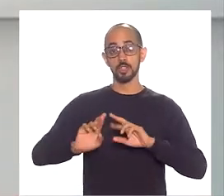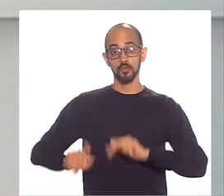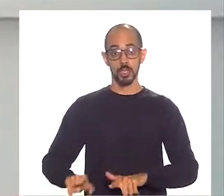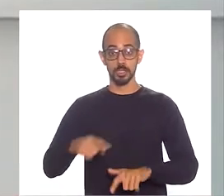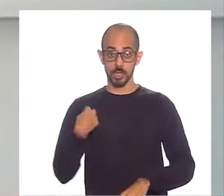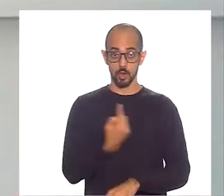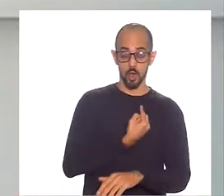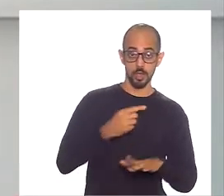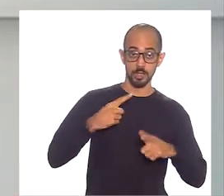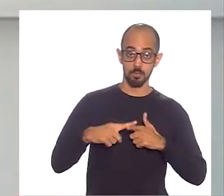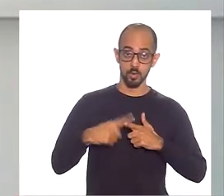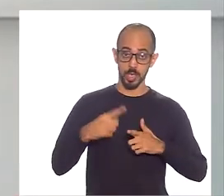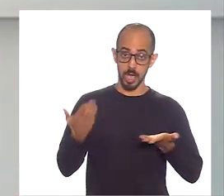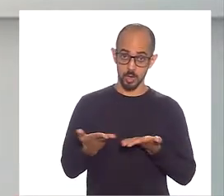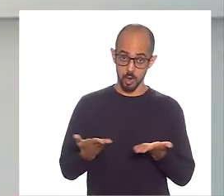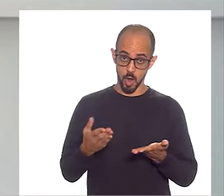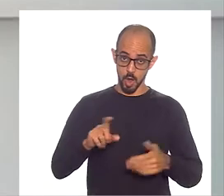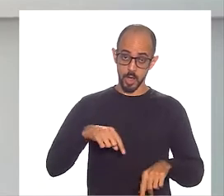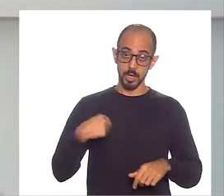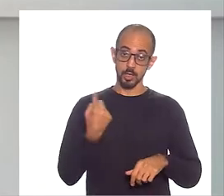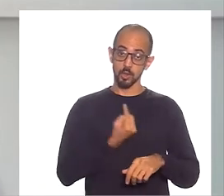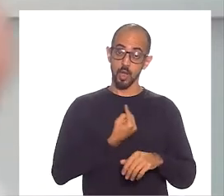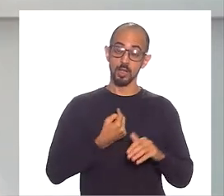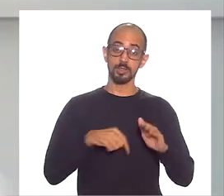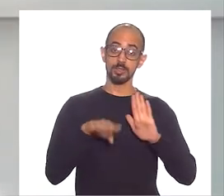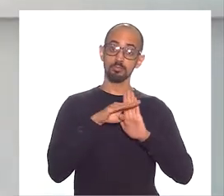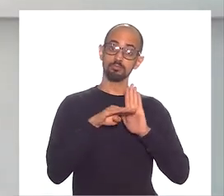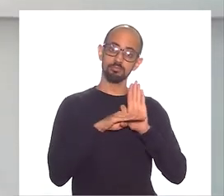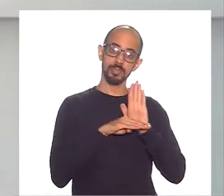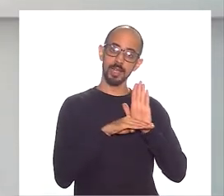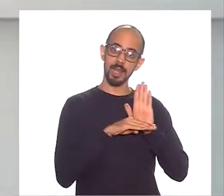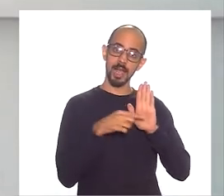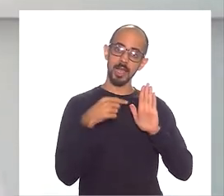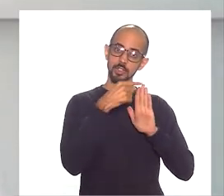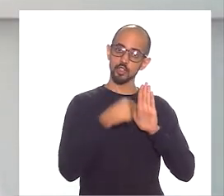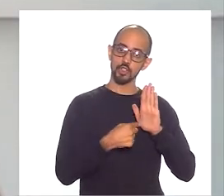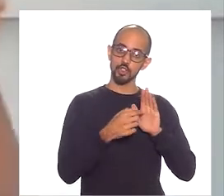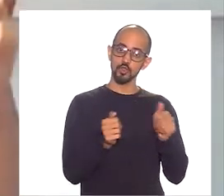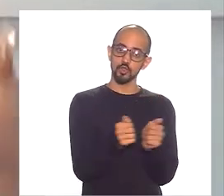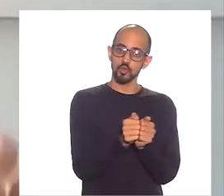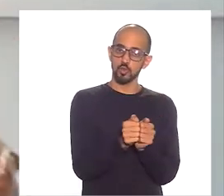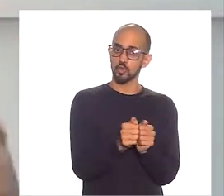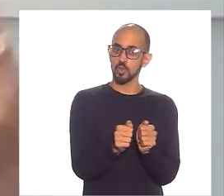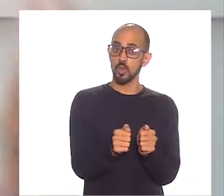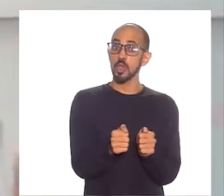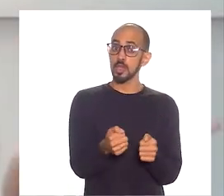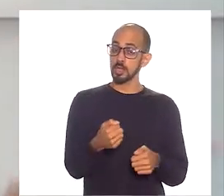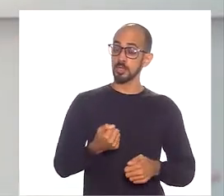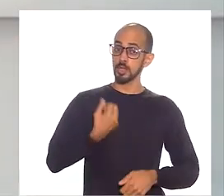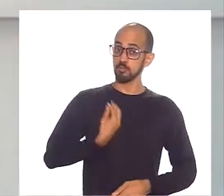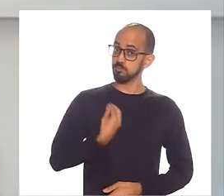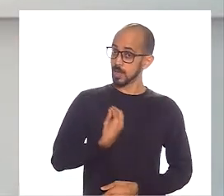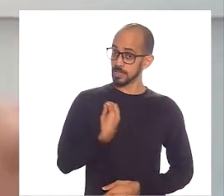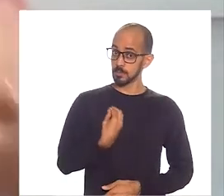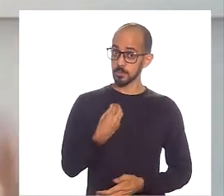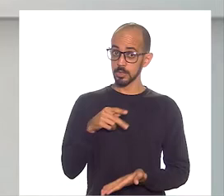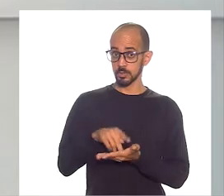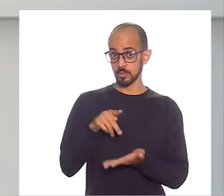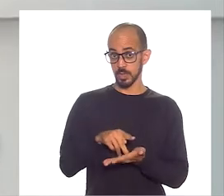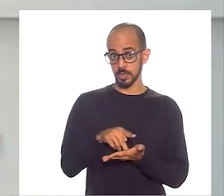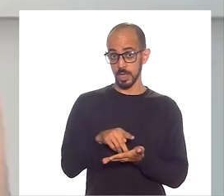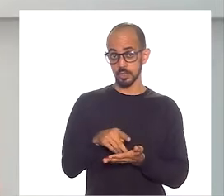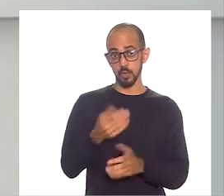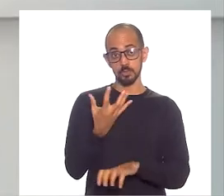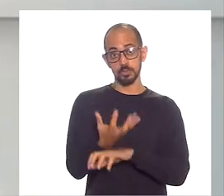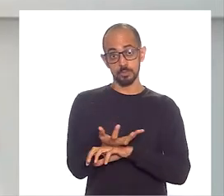agora a gente faz parte da grade, ou seja, então a gente não está mais dentro do contraturno e estamos como uma eletiva, o que traz